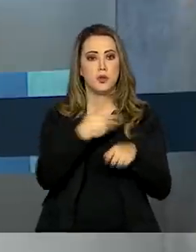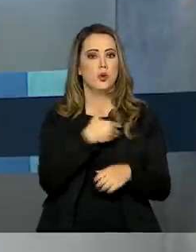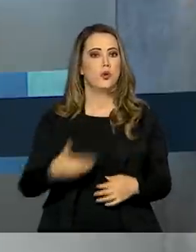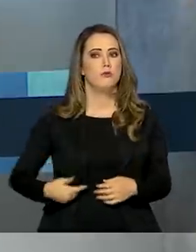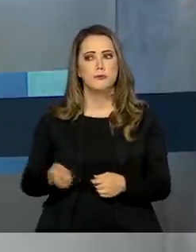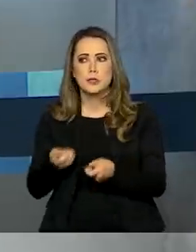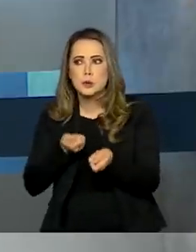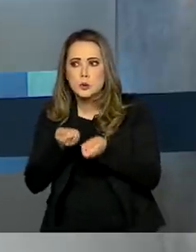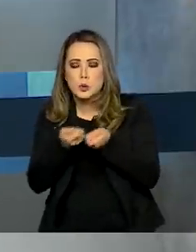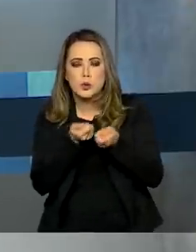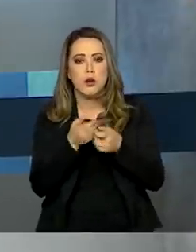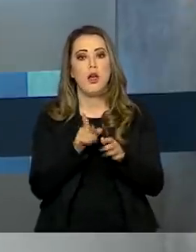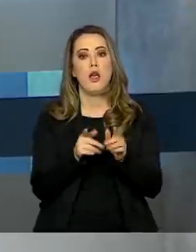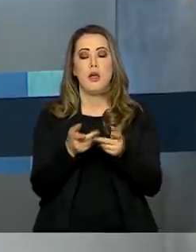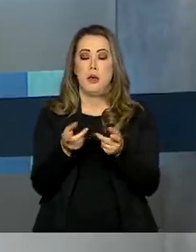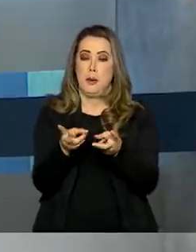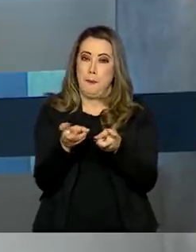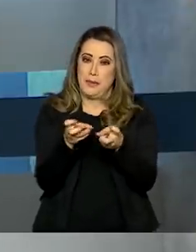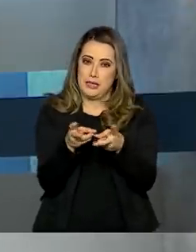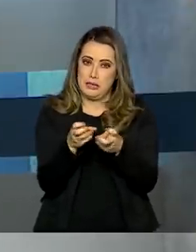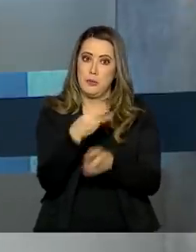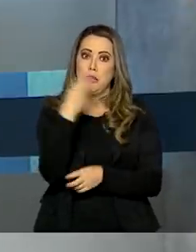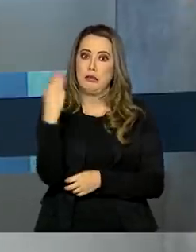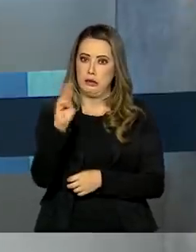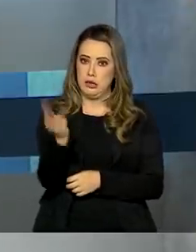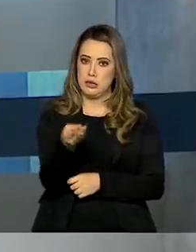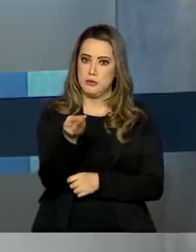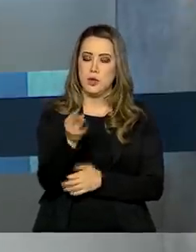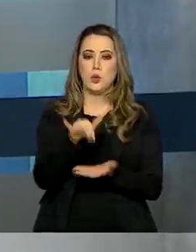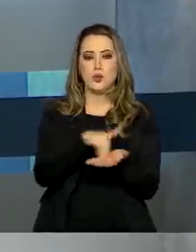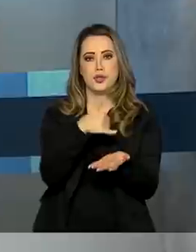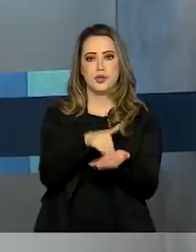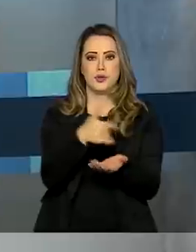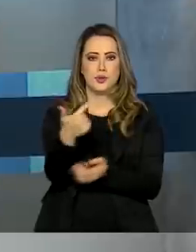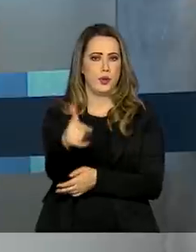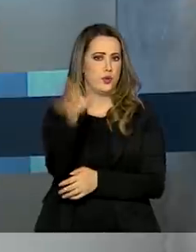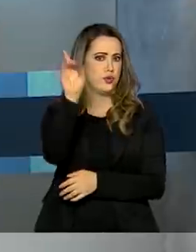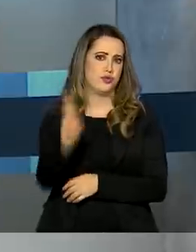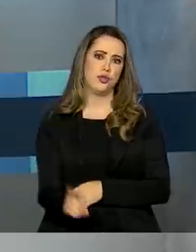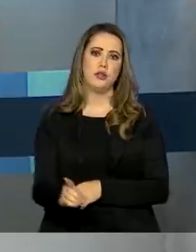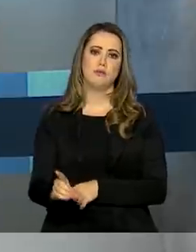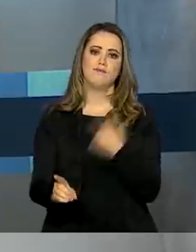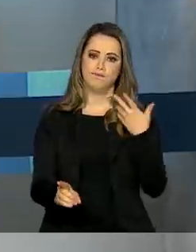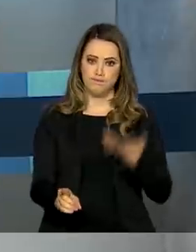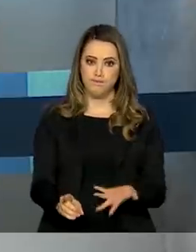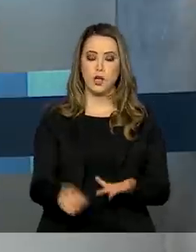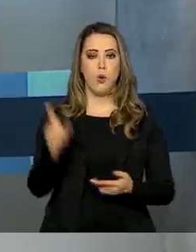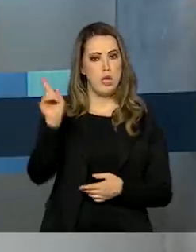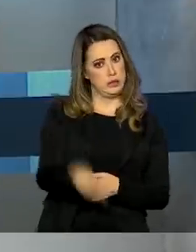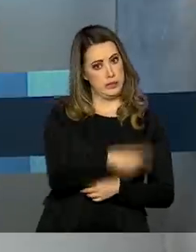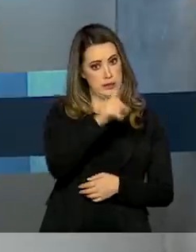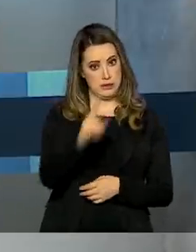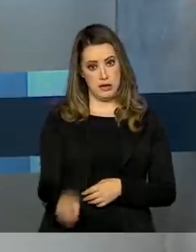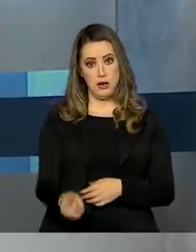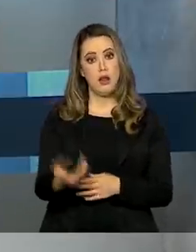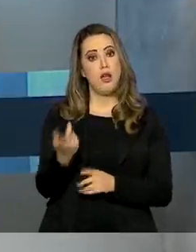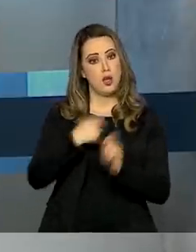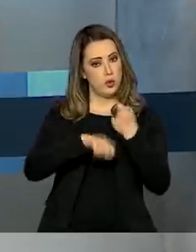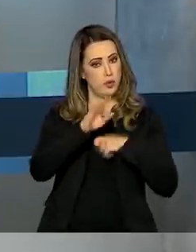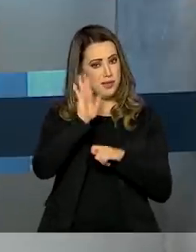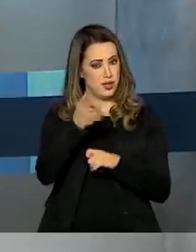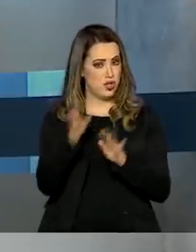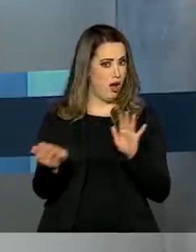3 milhões de cadastros que não tinham direito ao recurso. A economia com cancelamento de benefícios indevidos